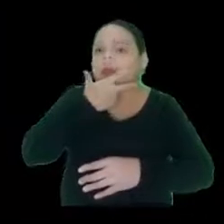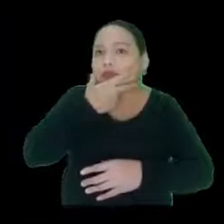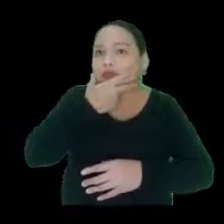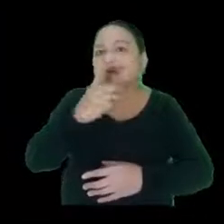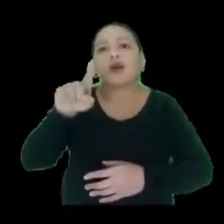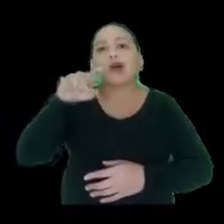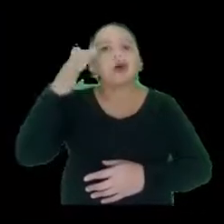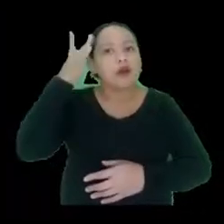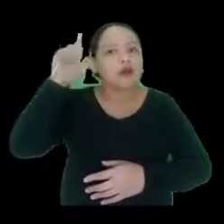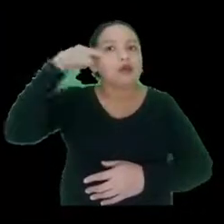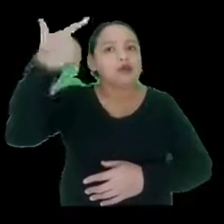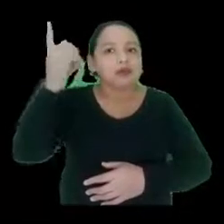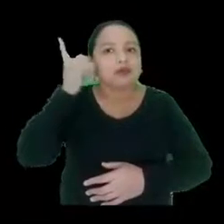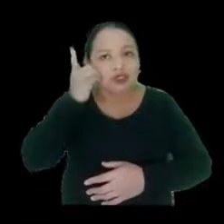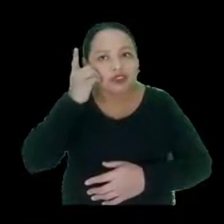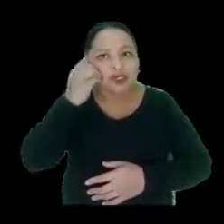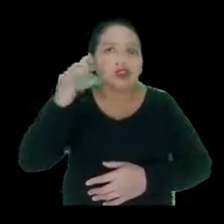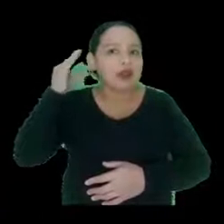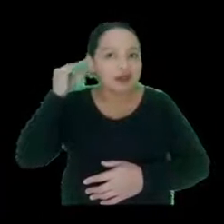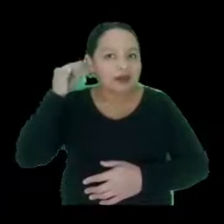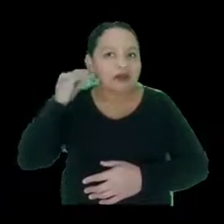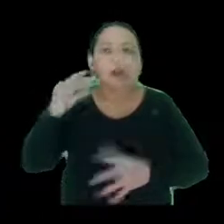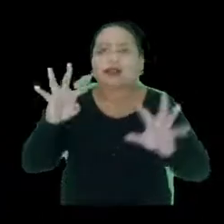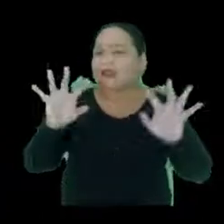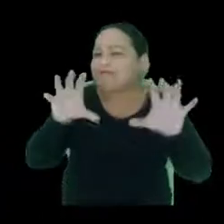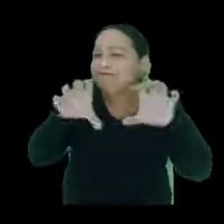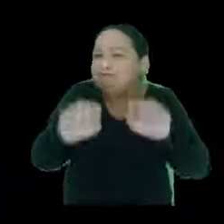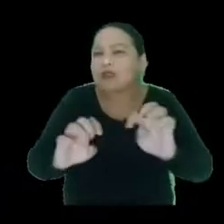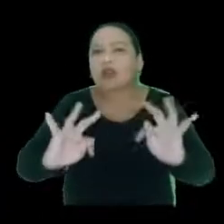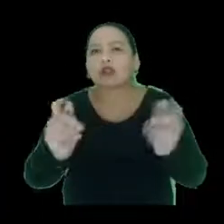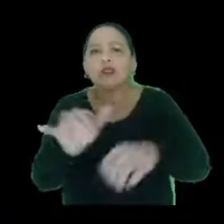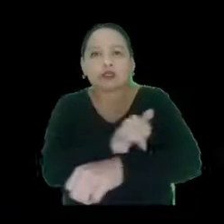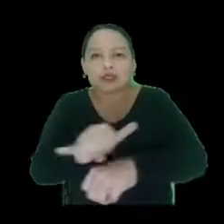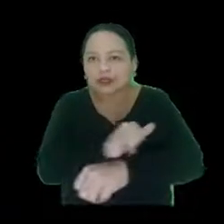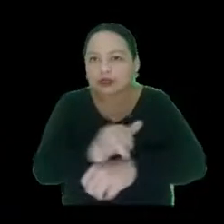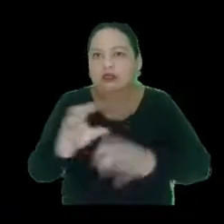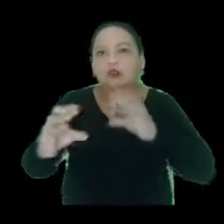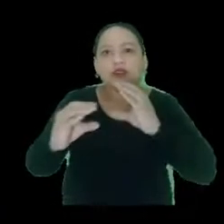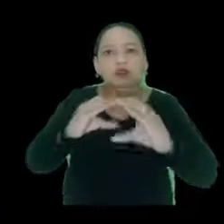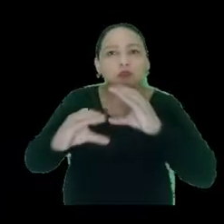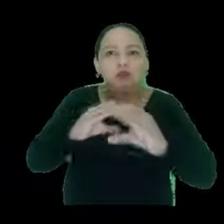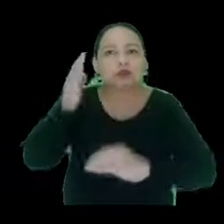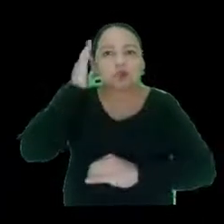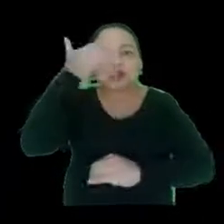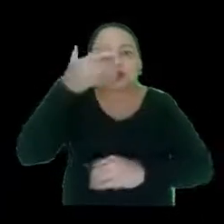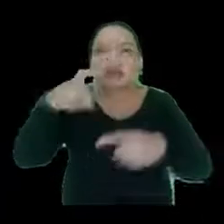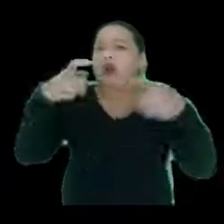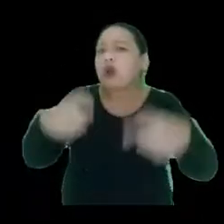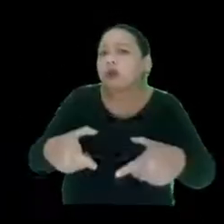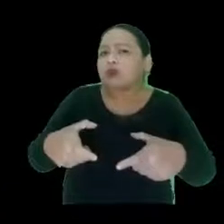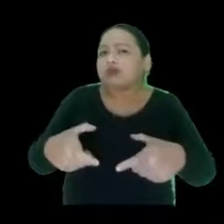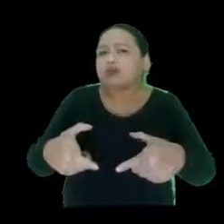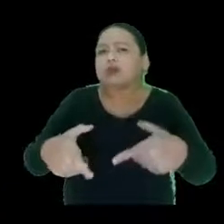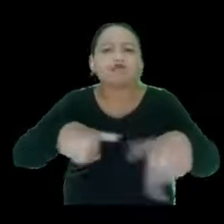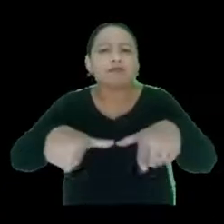que usa tadoma. Amanhã com alguém que usa fala ampliada. E eu preciso dominar todas essas técnicas. E